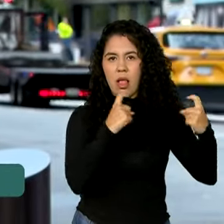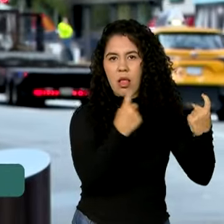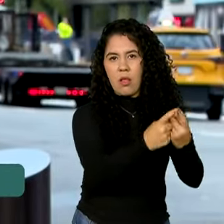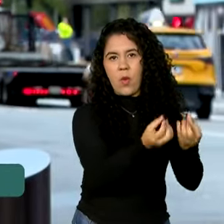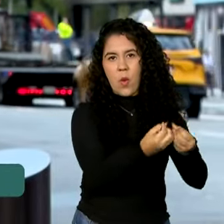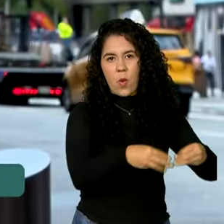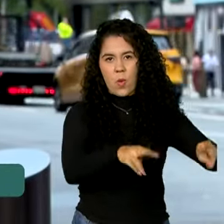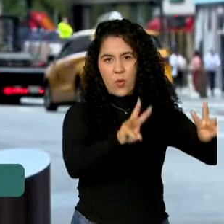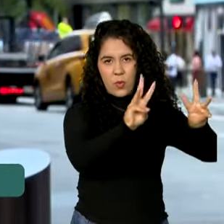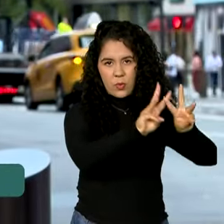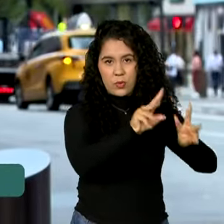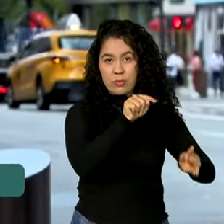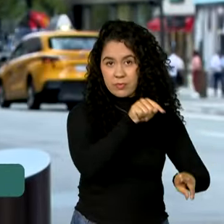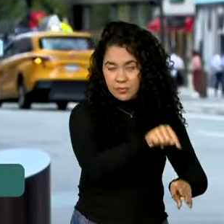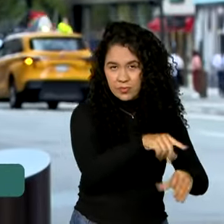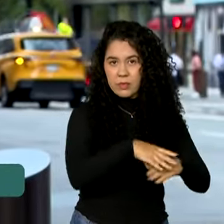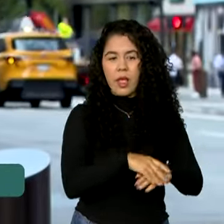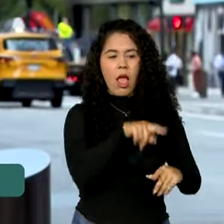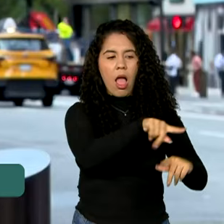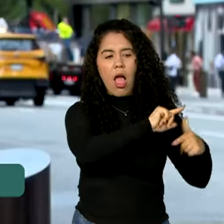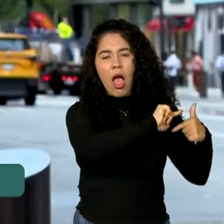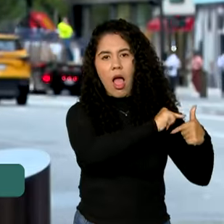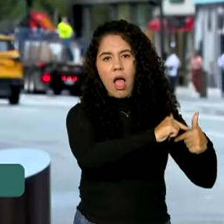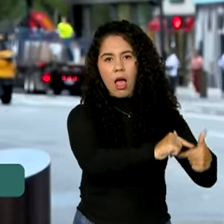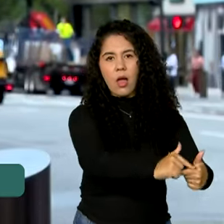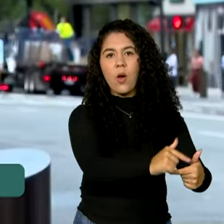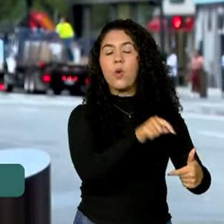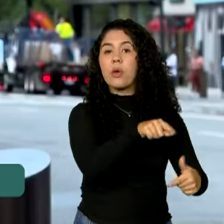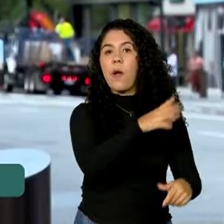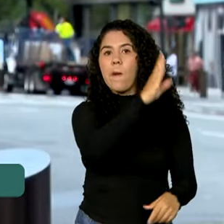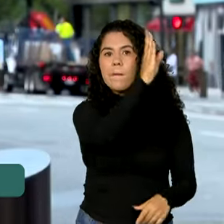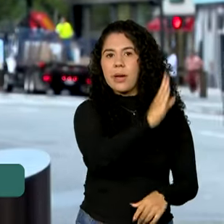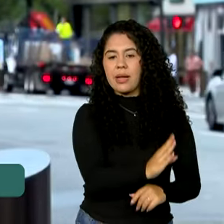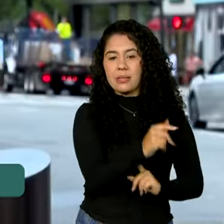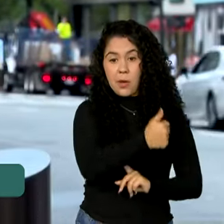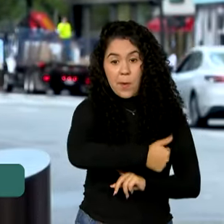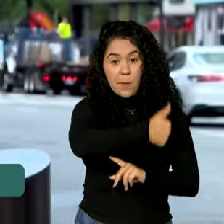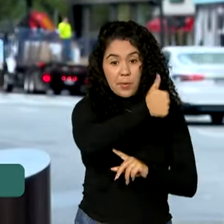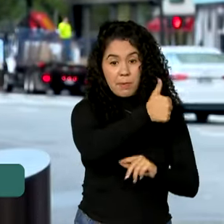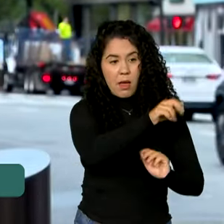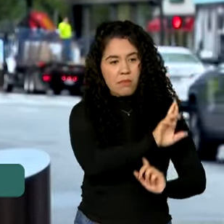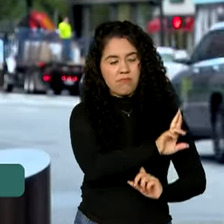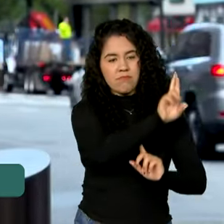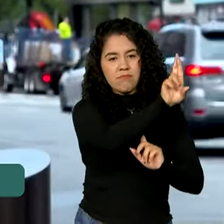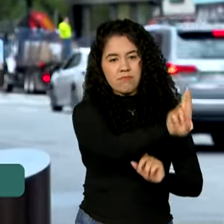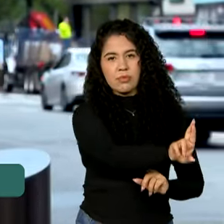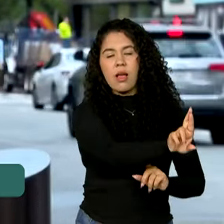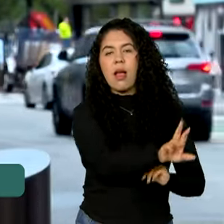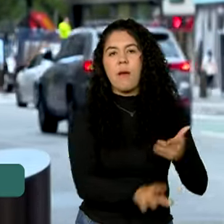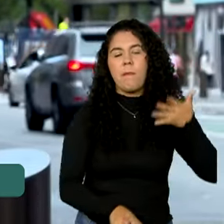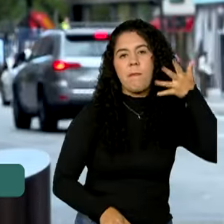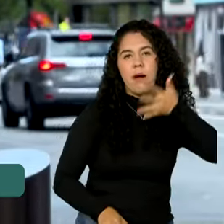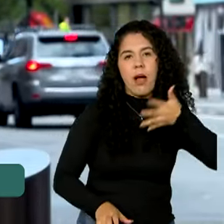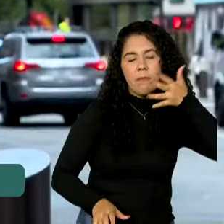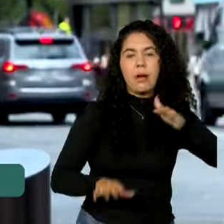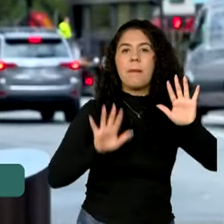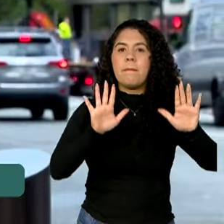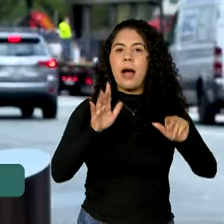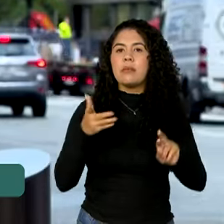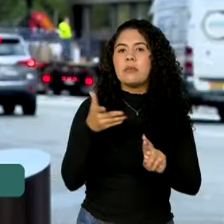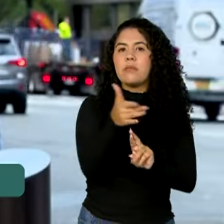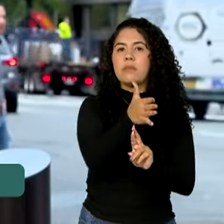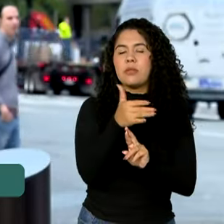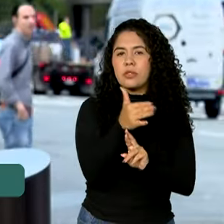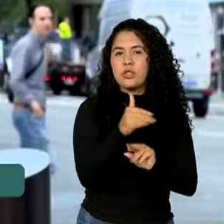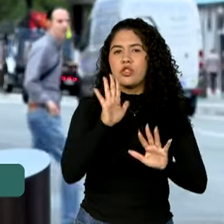Nações Unidas. Seguindo a tradição, o Brasil será o primeiro a falar. O embaixador também adiantou qual será o tom do